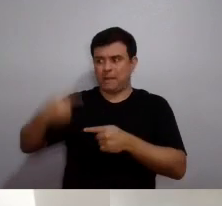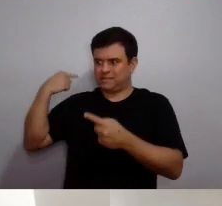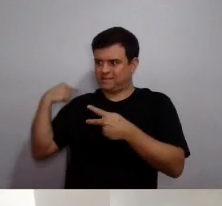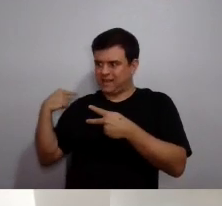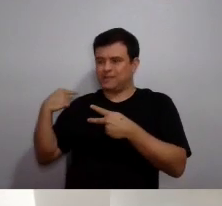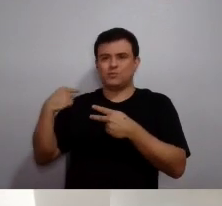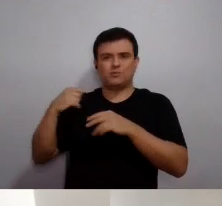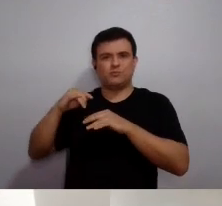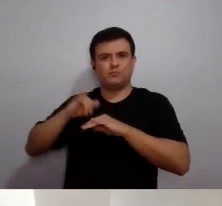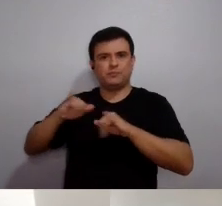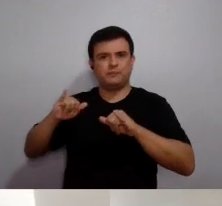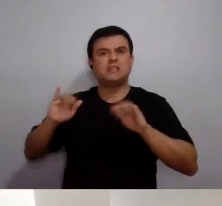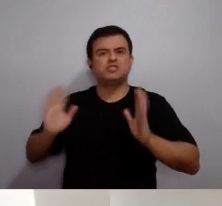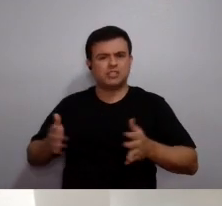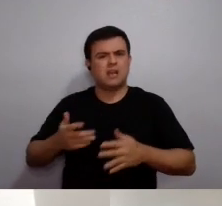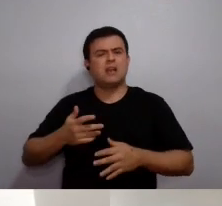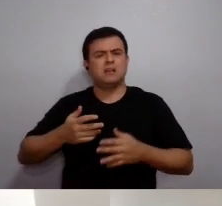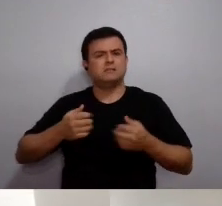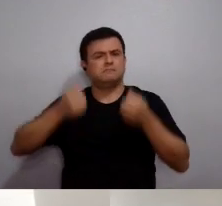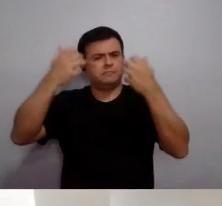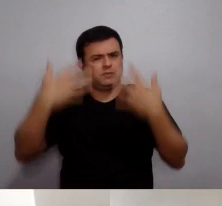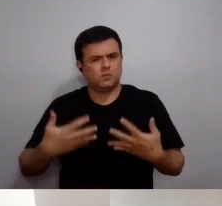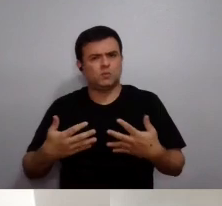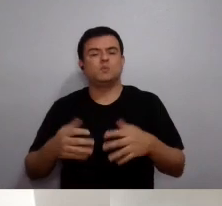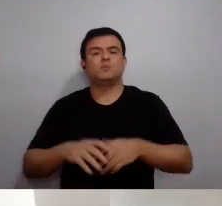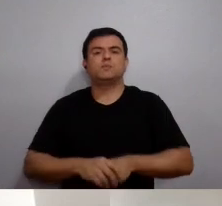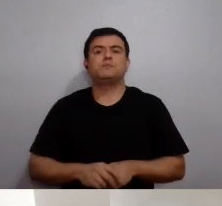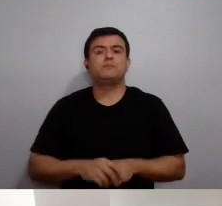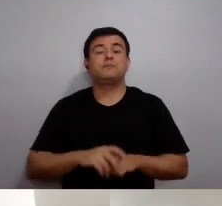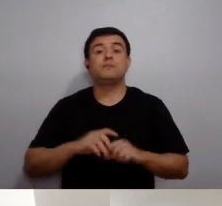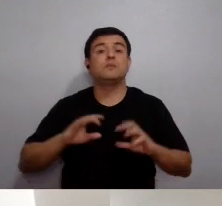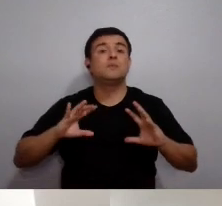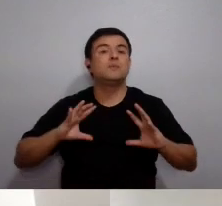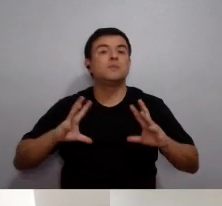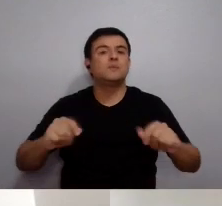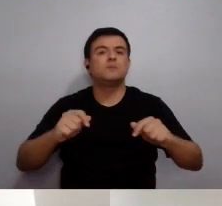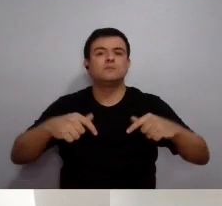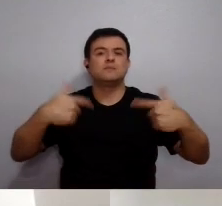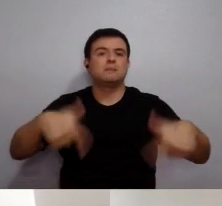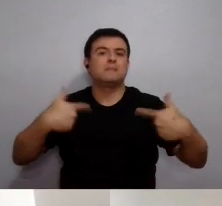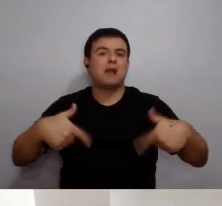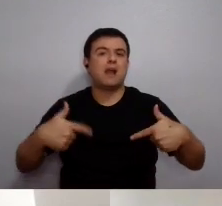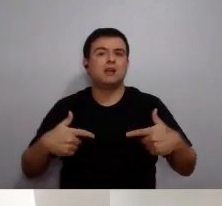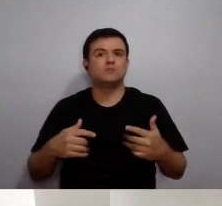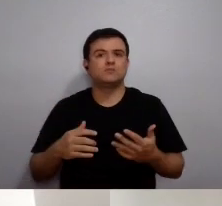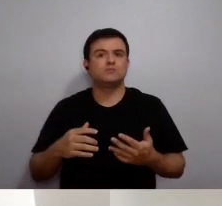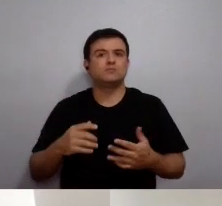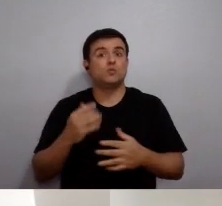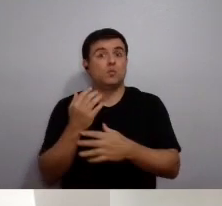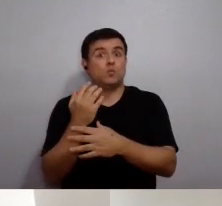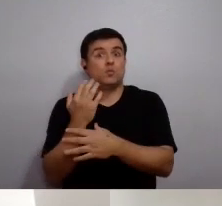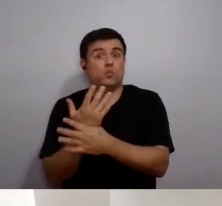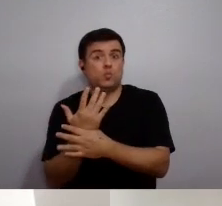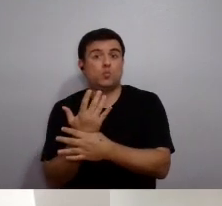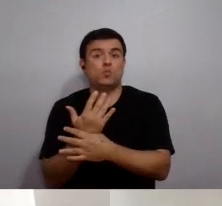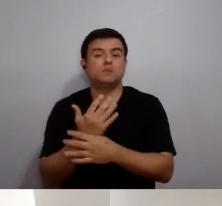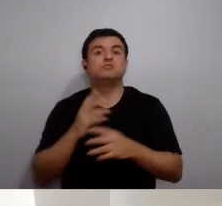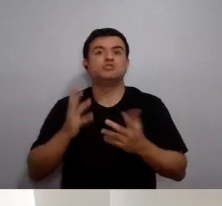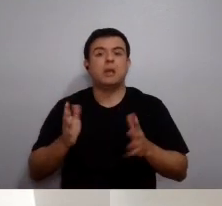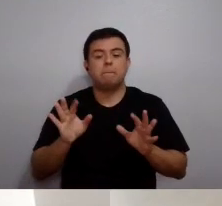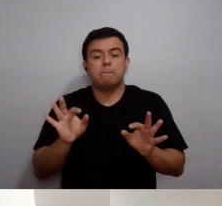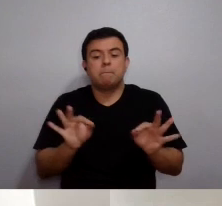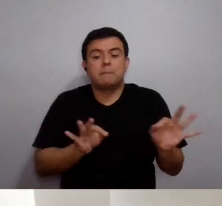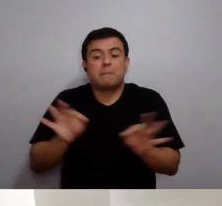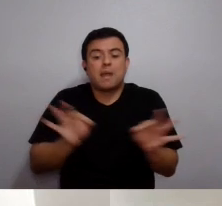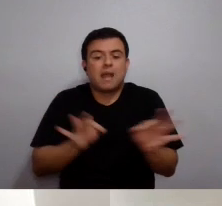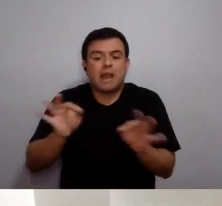abordou, programa passado, gente abordou, por exemplo, e em várias ocasiões, todos os trabalhos que estão sendo feitos na